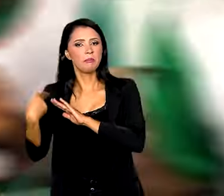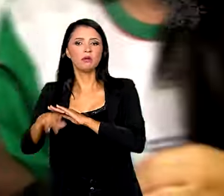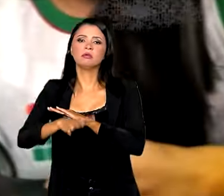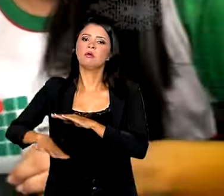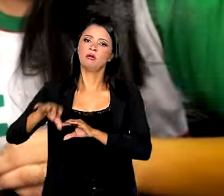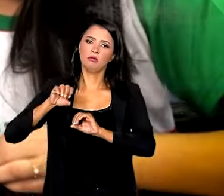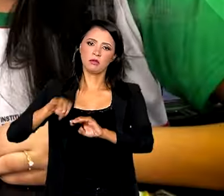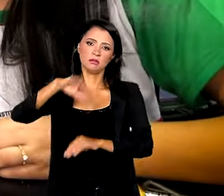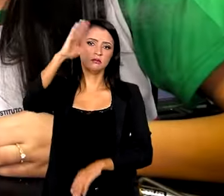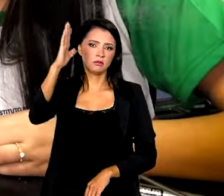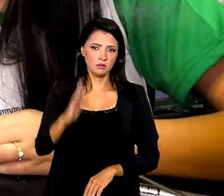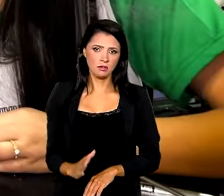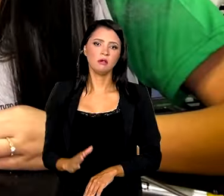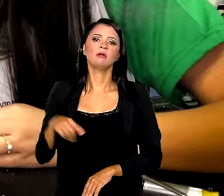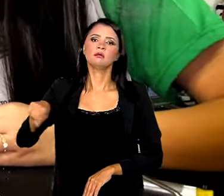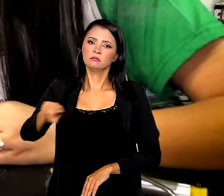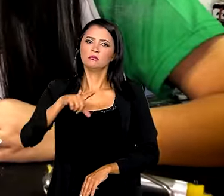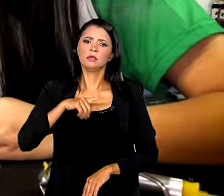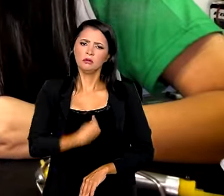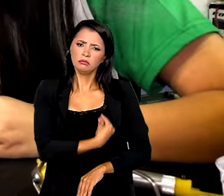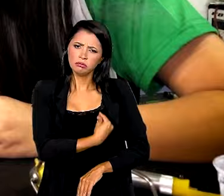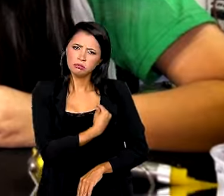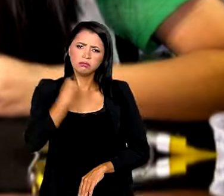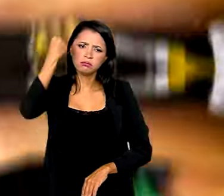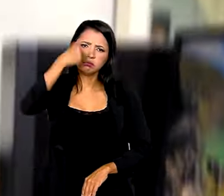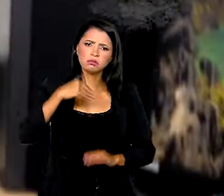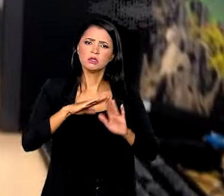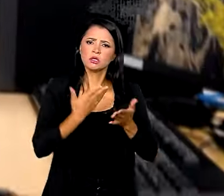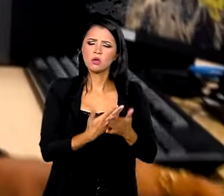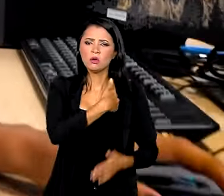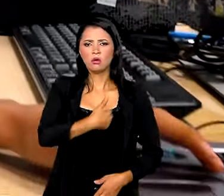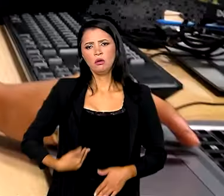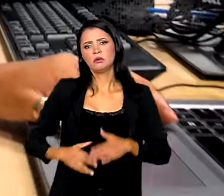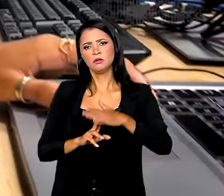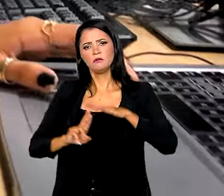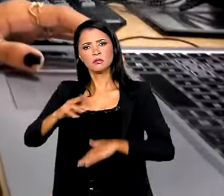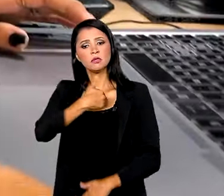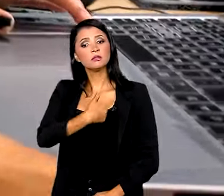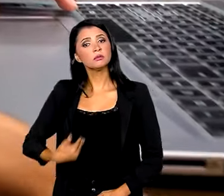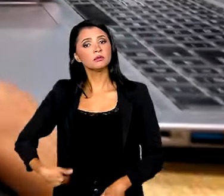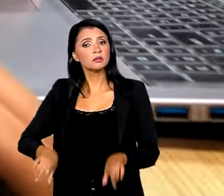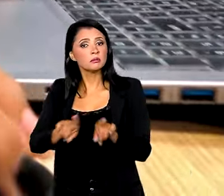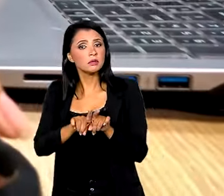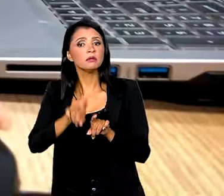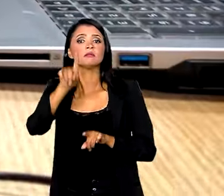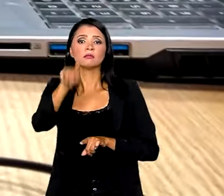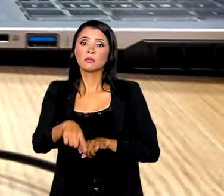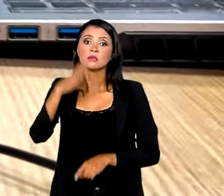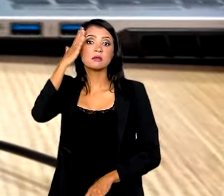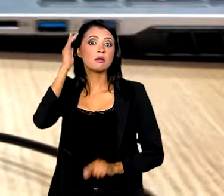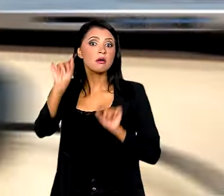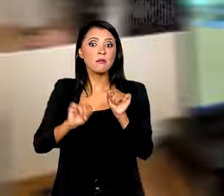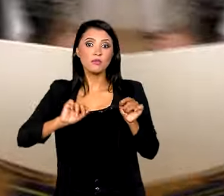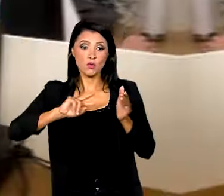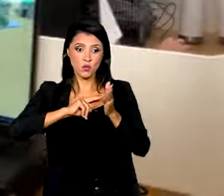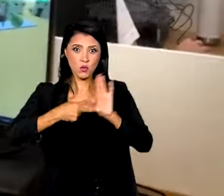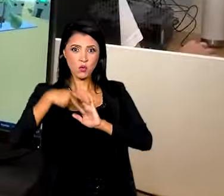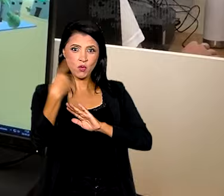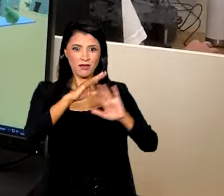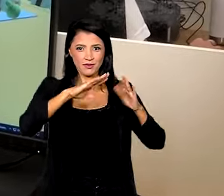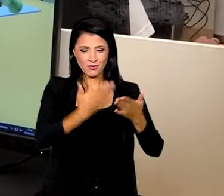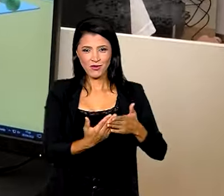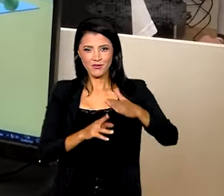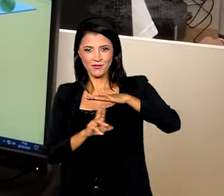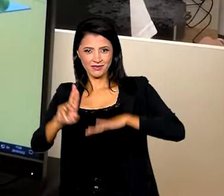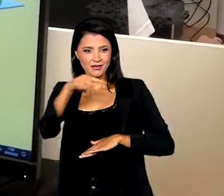dúzia. É uma demanda da comunidade educacional brasileira, que vive a escola pública, que vive a universidade pública e